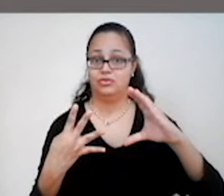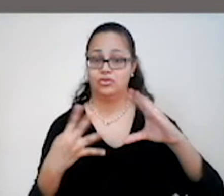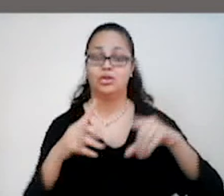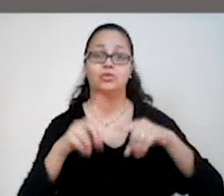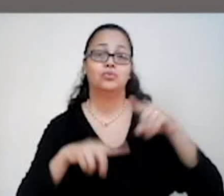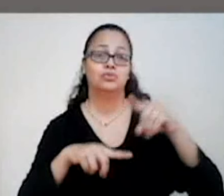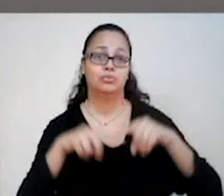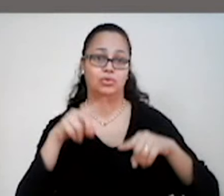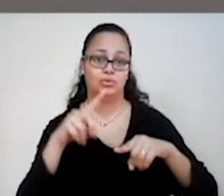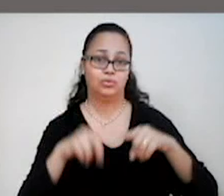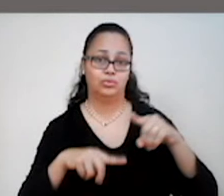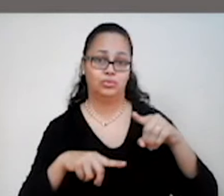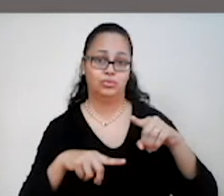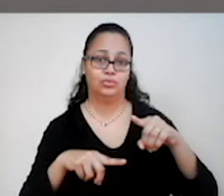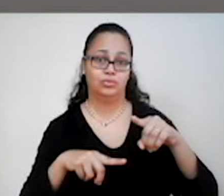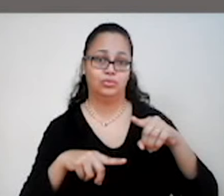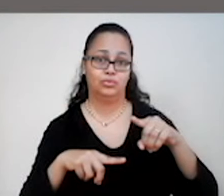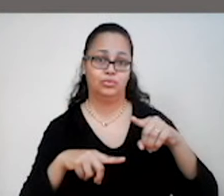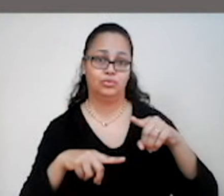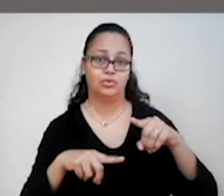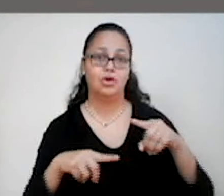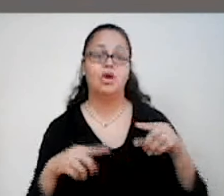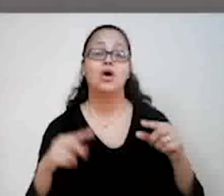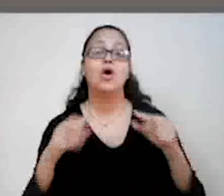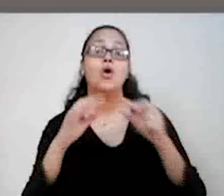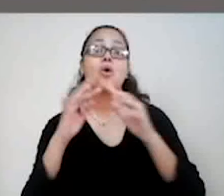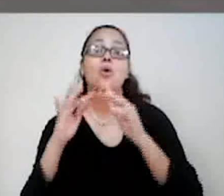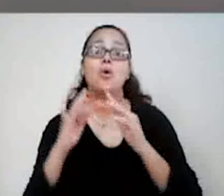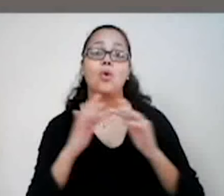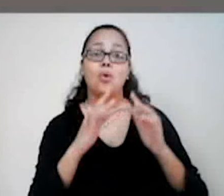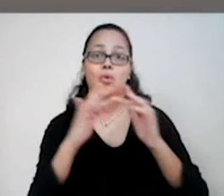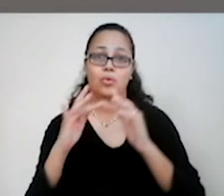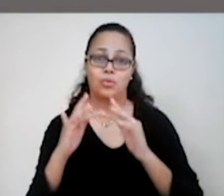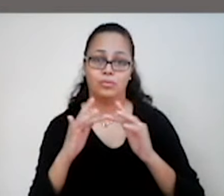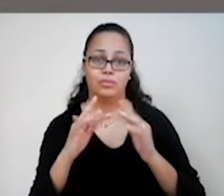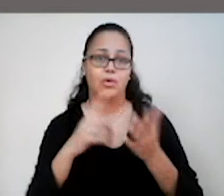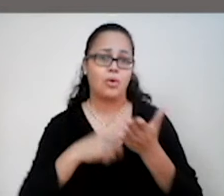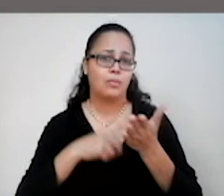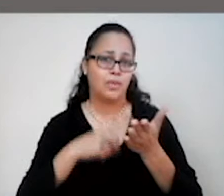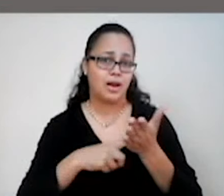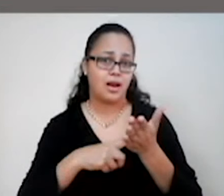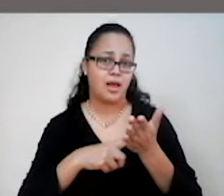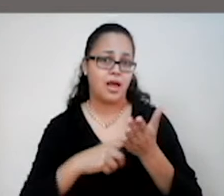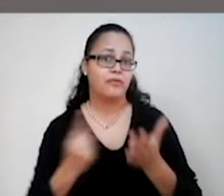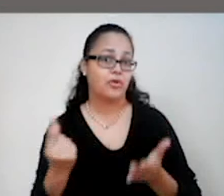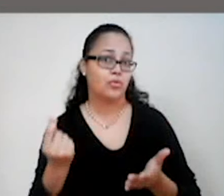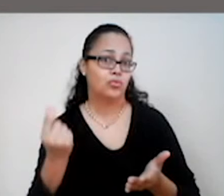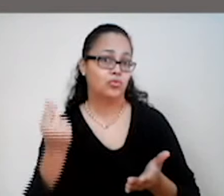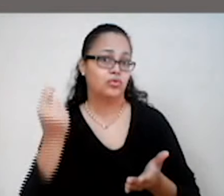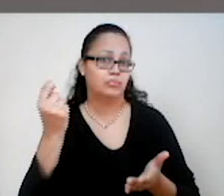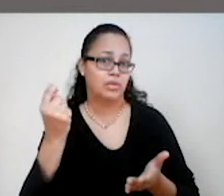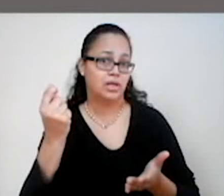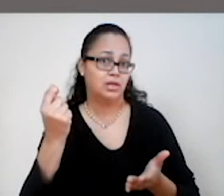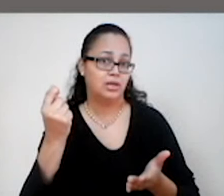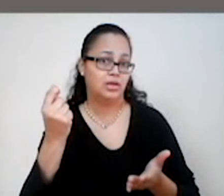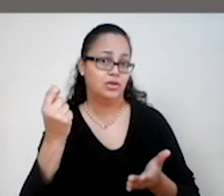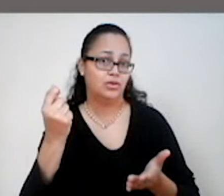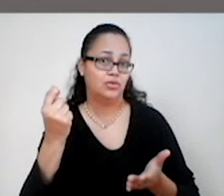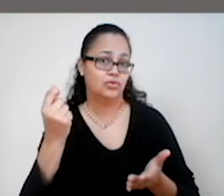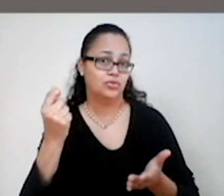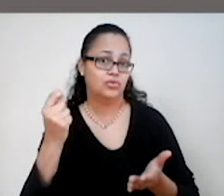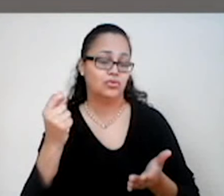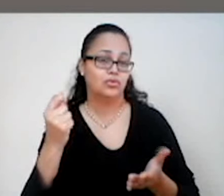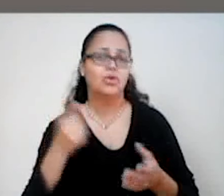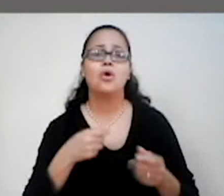pela corporação, ok? Combinavam os preços para não ter nenhum muito barato ou muito